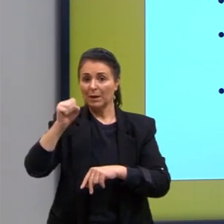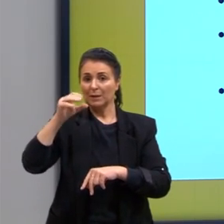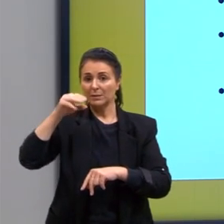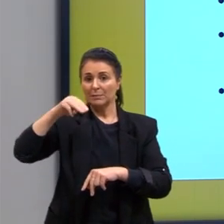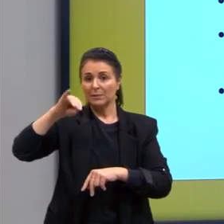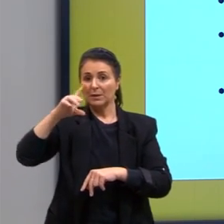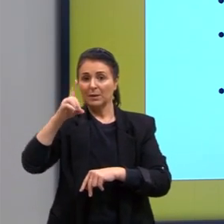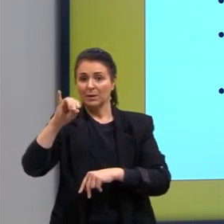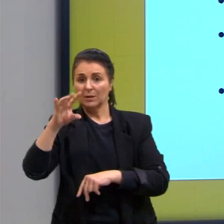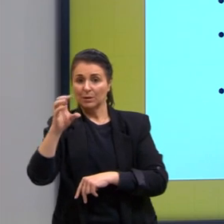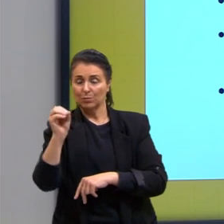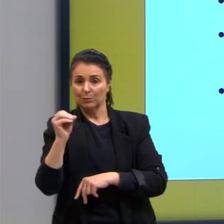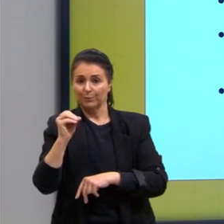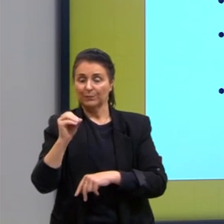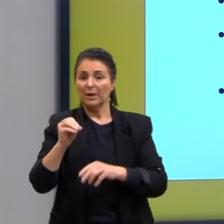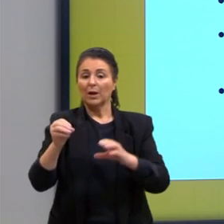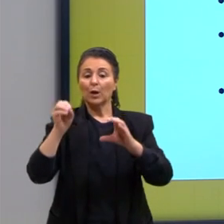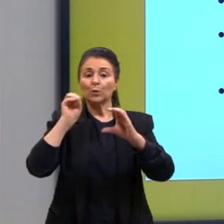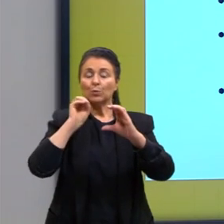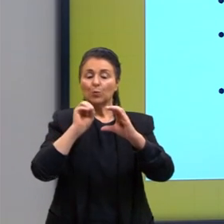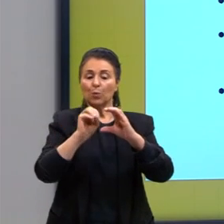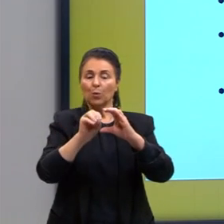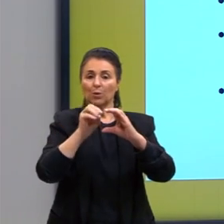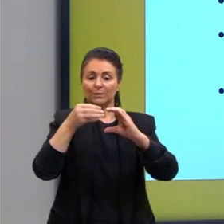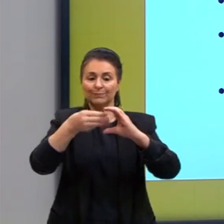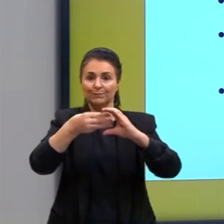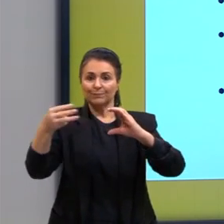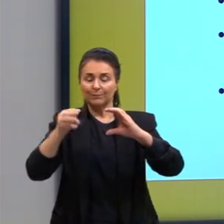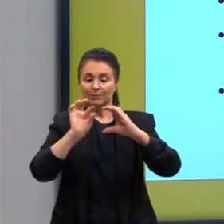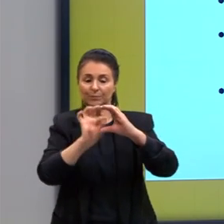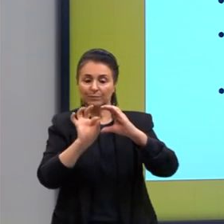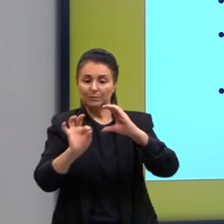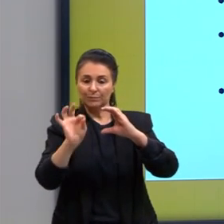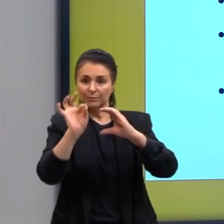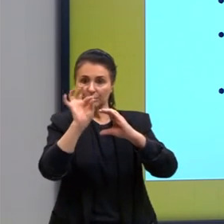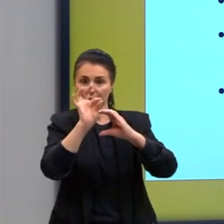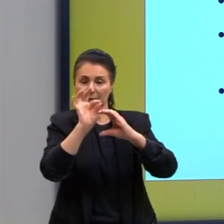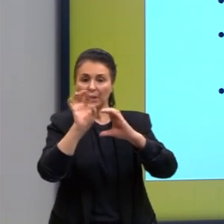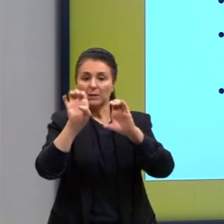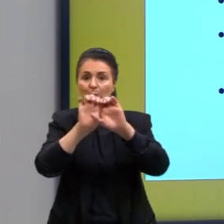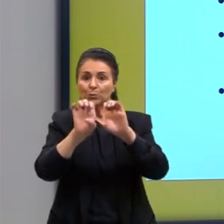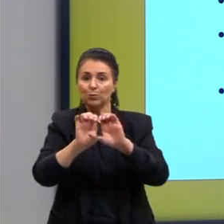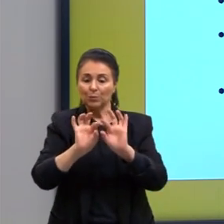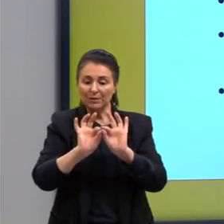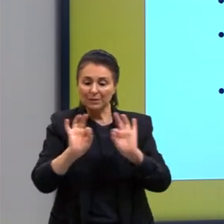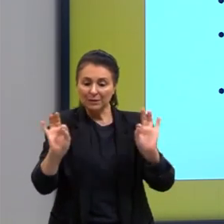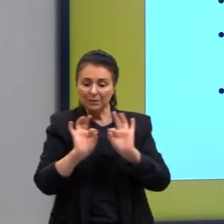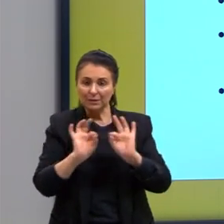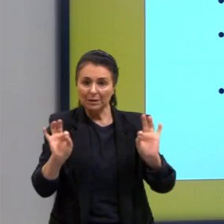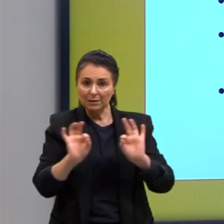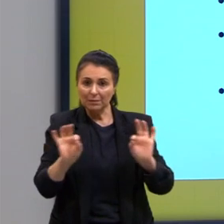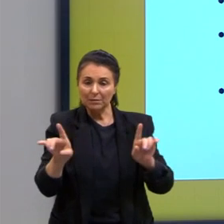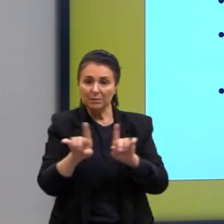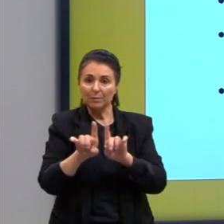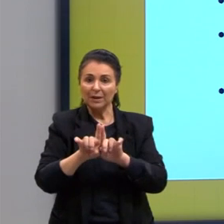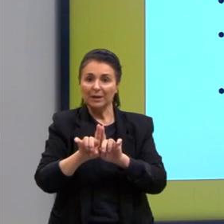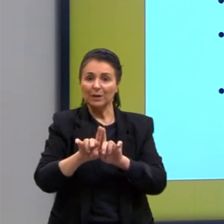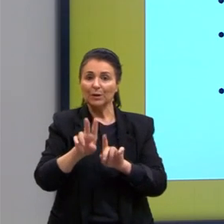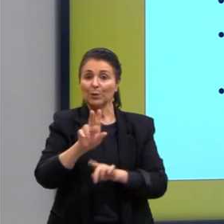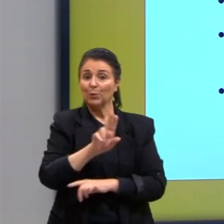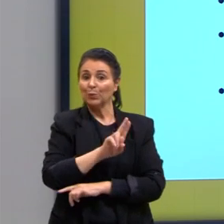Nos eucariontes, já, por outro lado, os cromossomos são estruturas lineares, que a gente também pode chamar de fita.